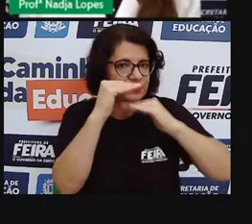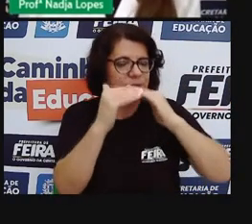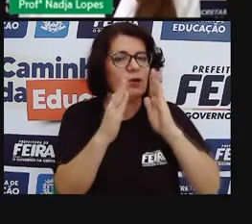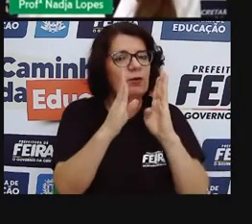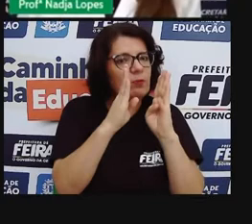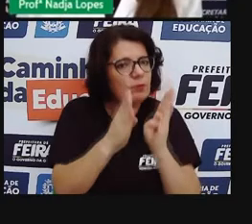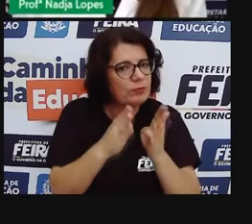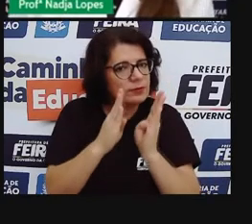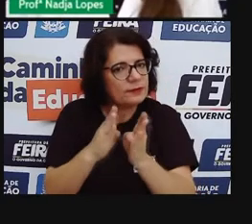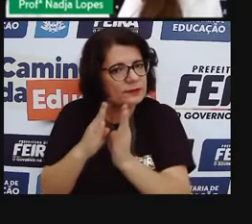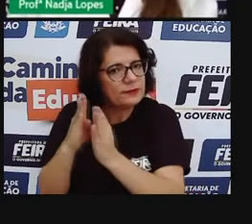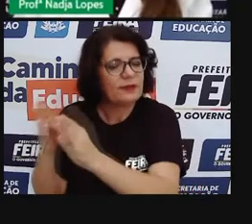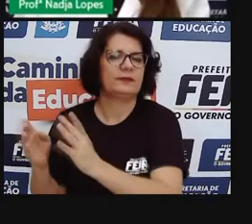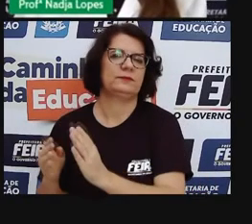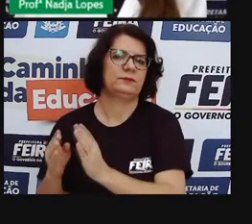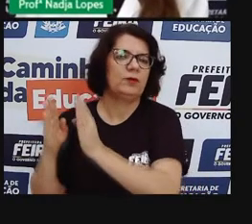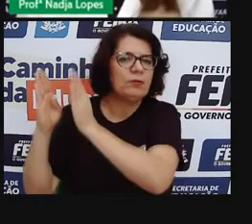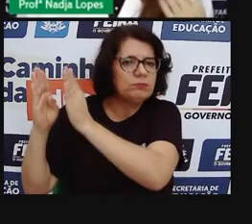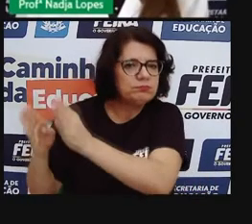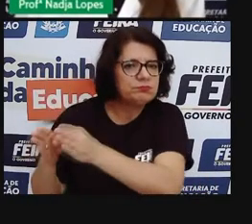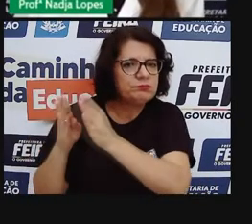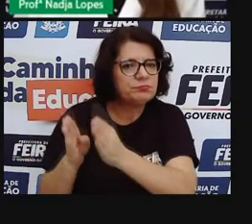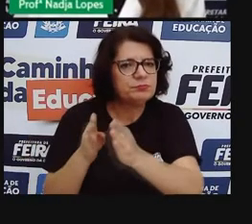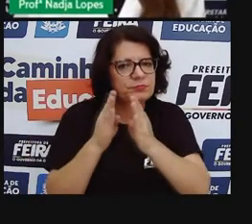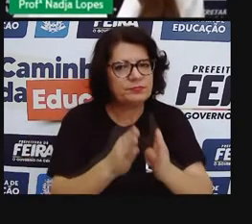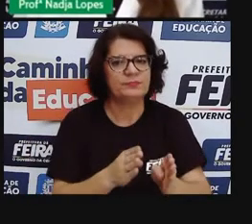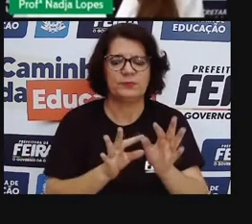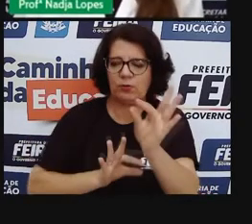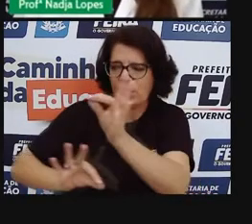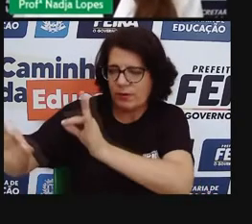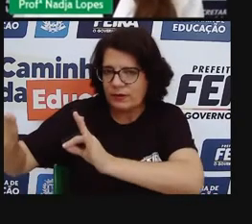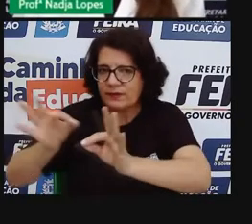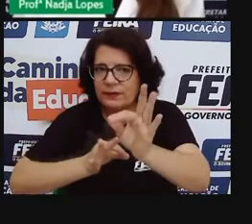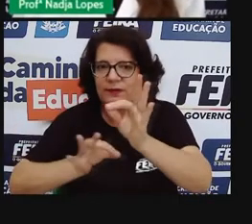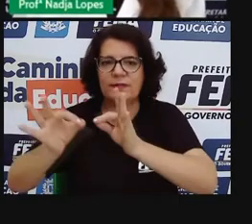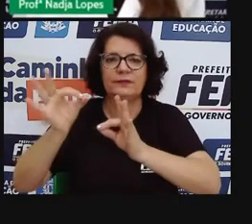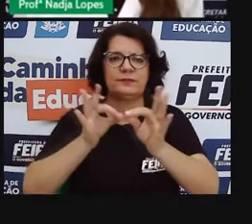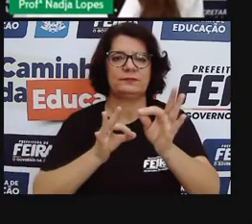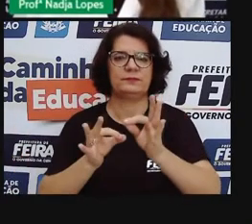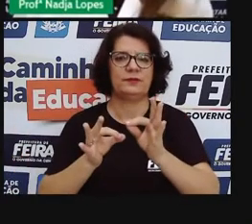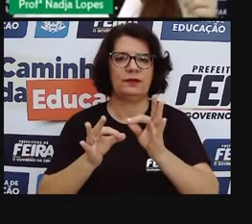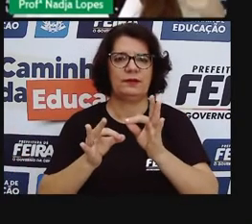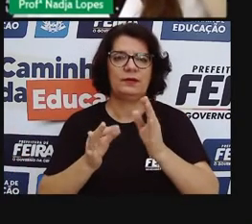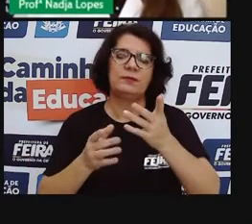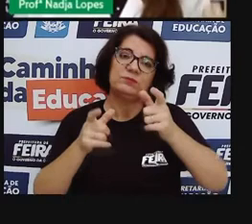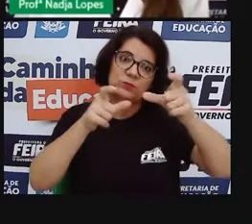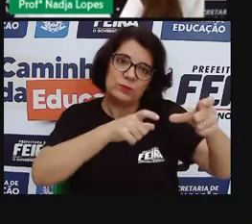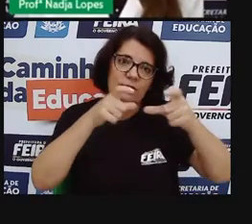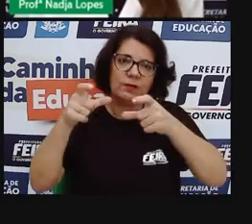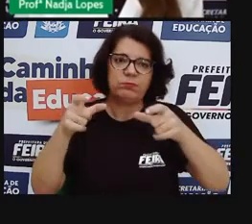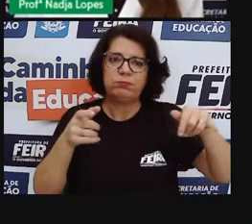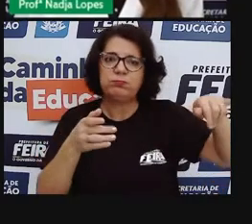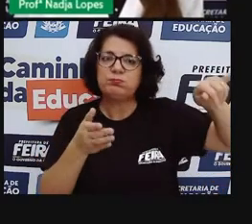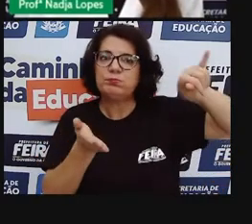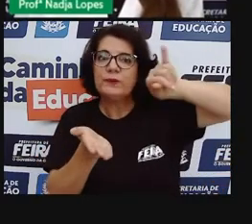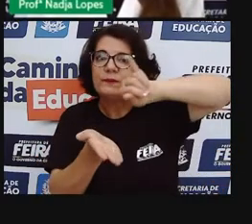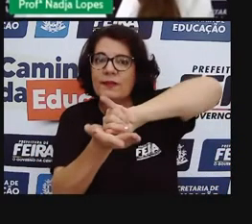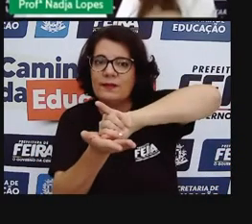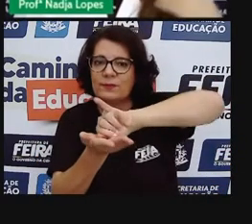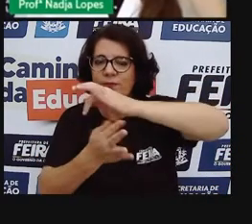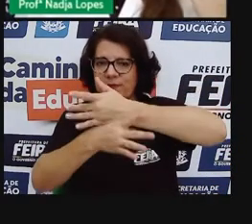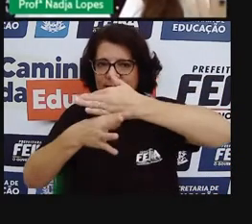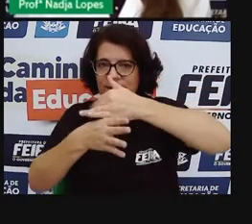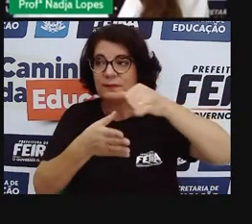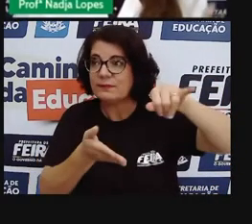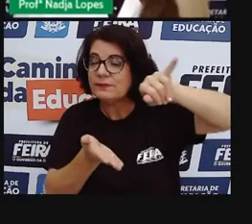longo do tempo. Como há dificuldade de algumas pessoas dos bairros, né, de se locomoverem até o centro da cidade, então,